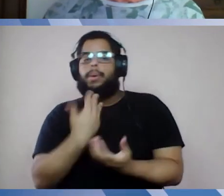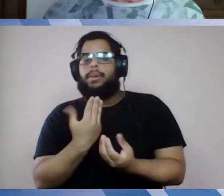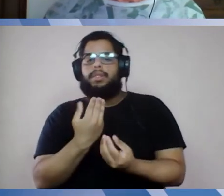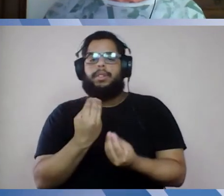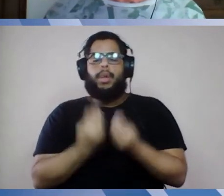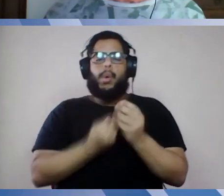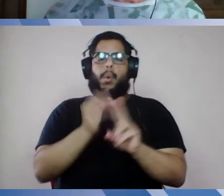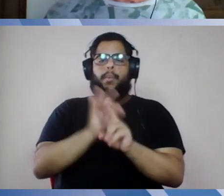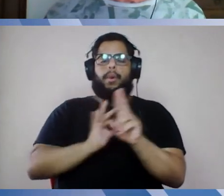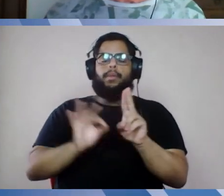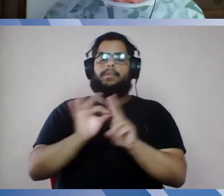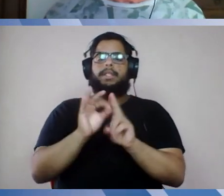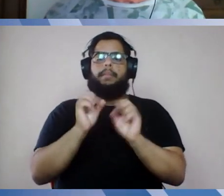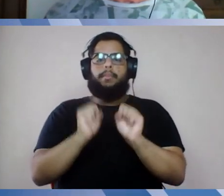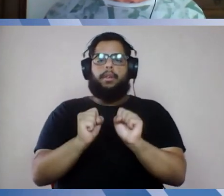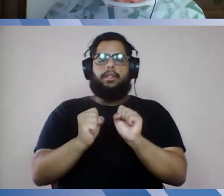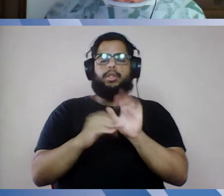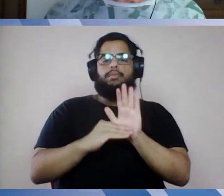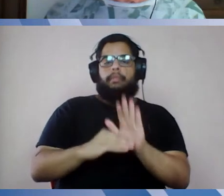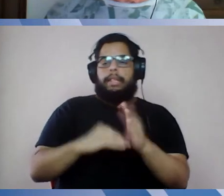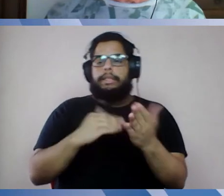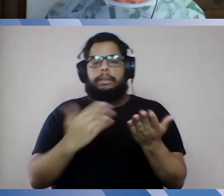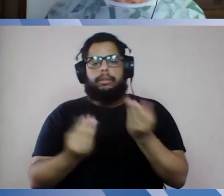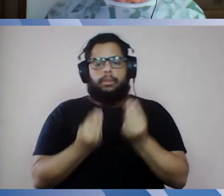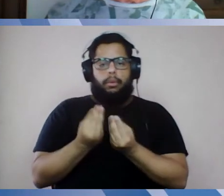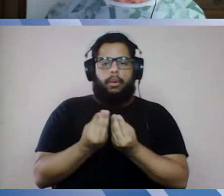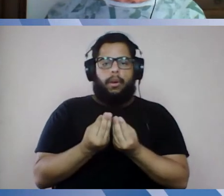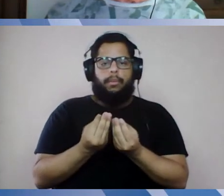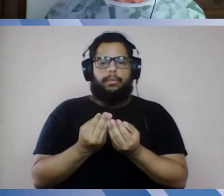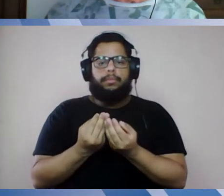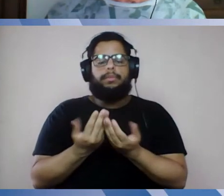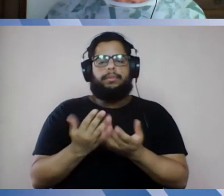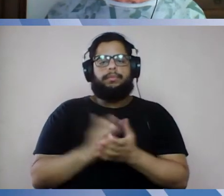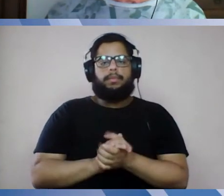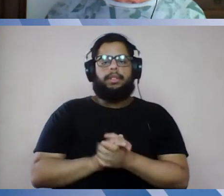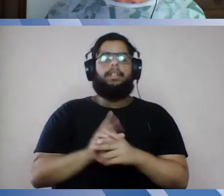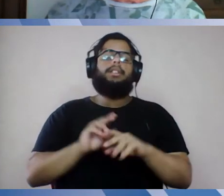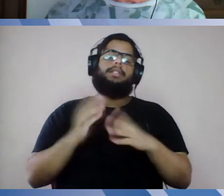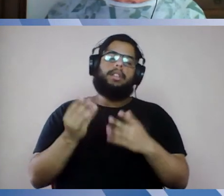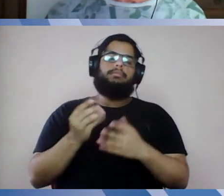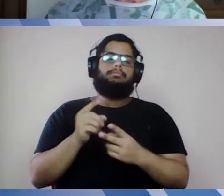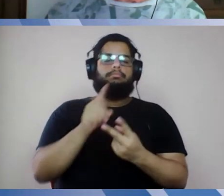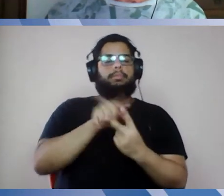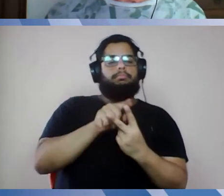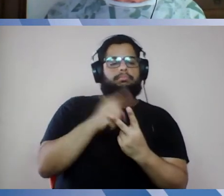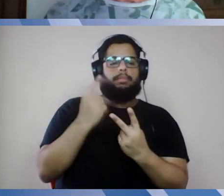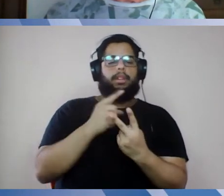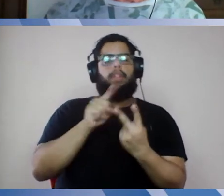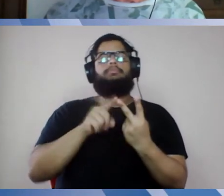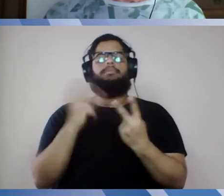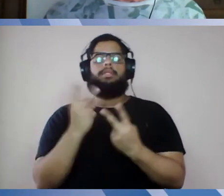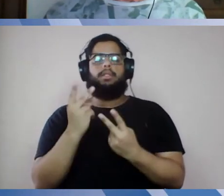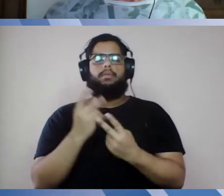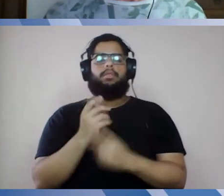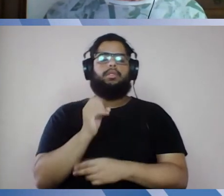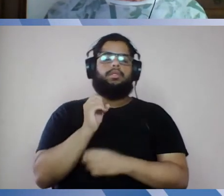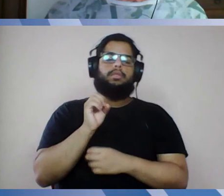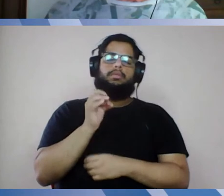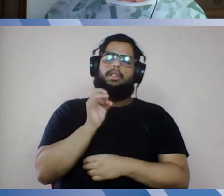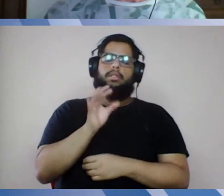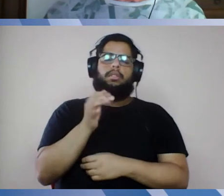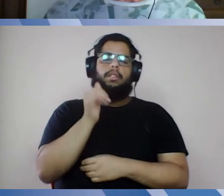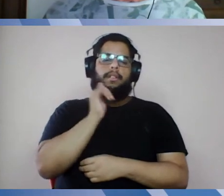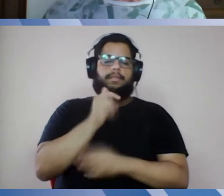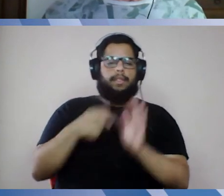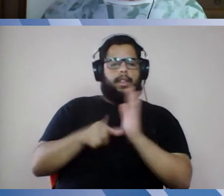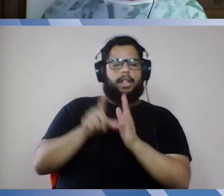interferir ou deve interferir em relação ao cronograma de vacinação, mas vamos uma depois da outra, só quis que vocês tivessem um pouco esse